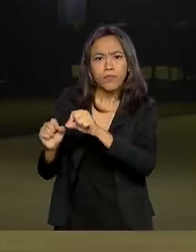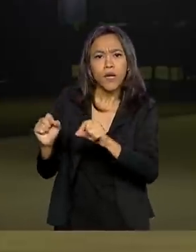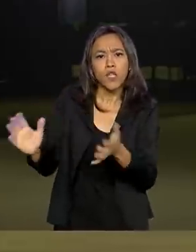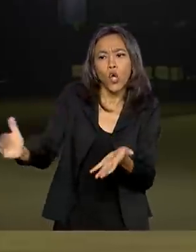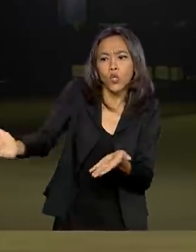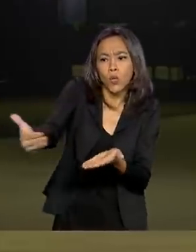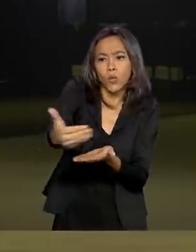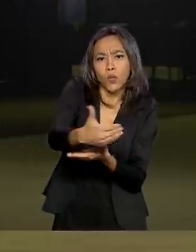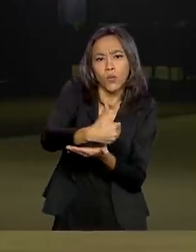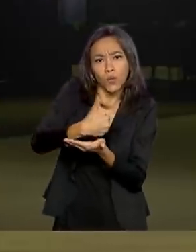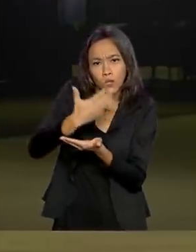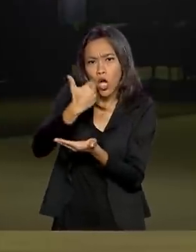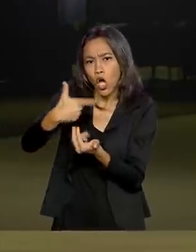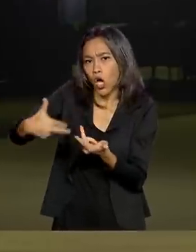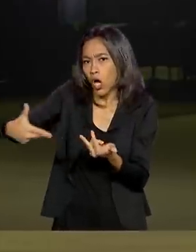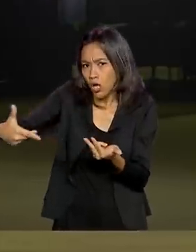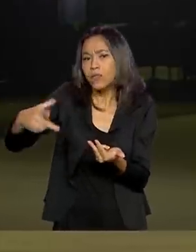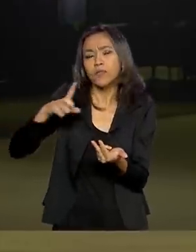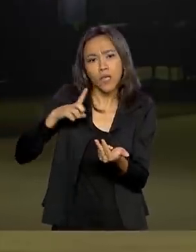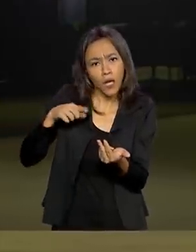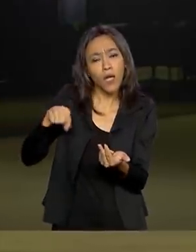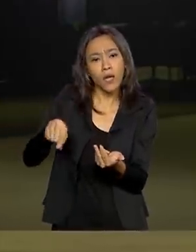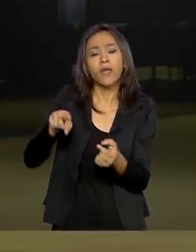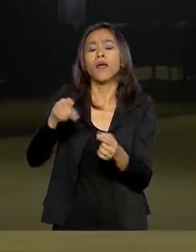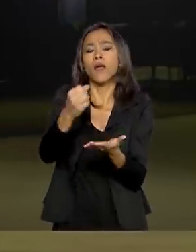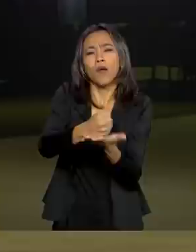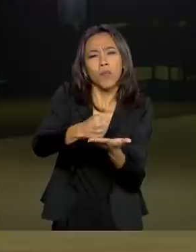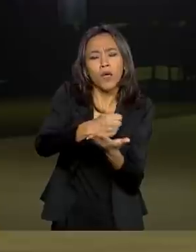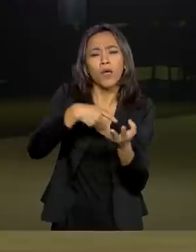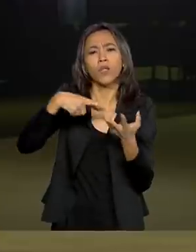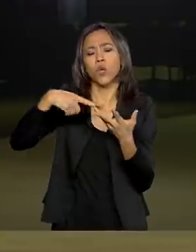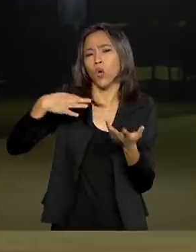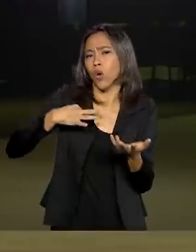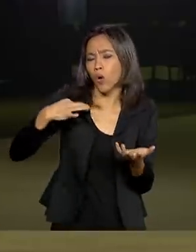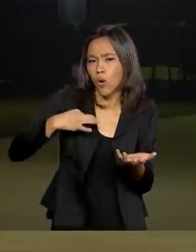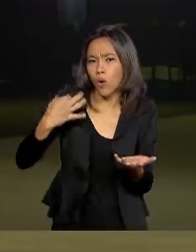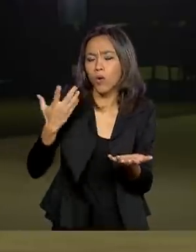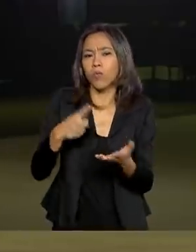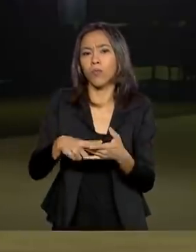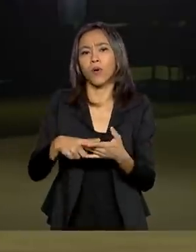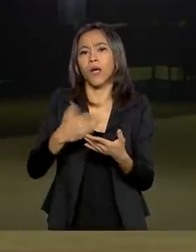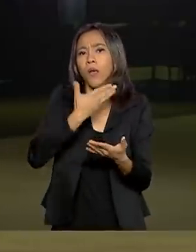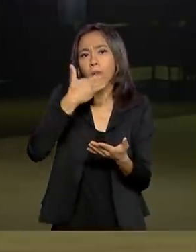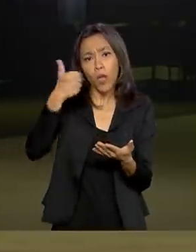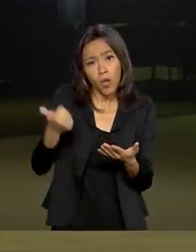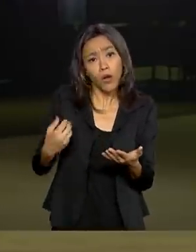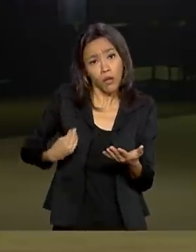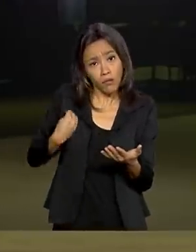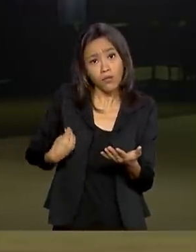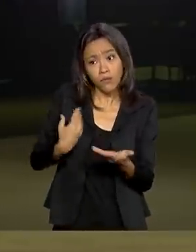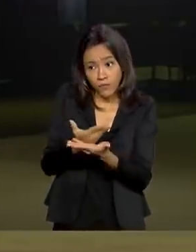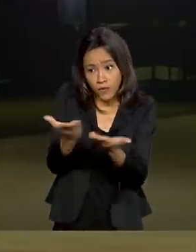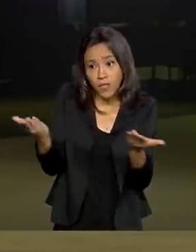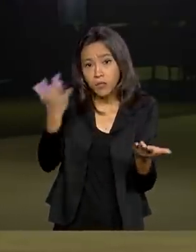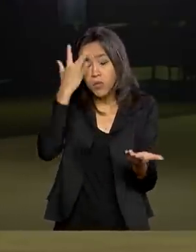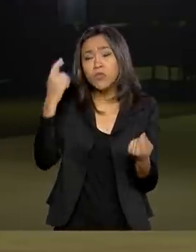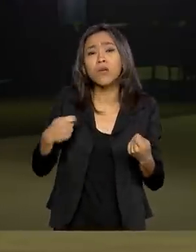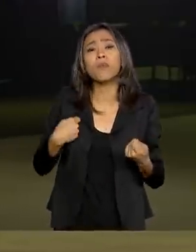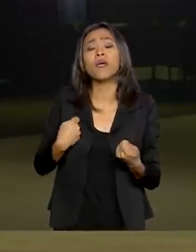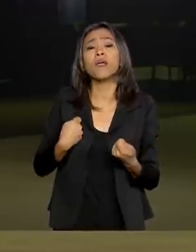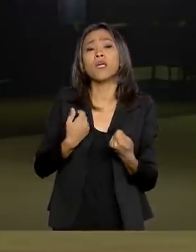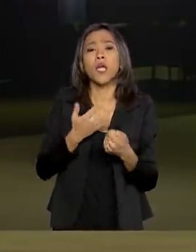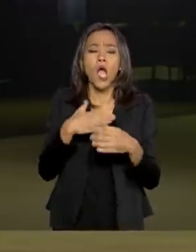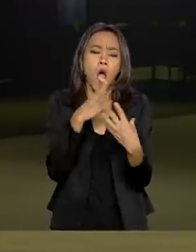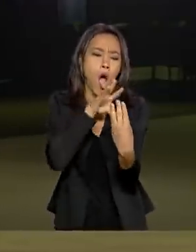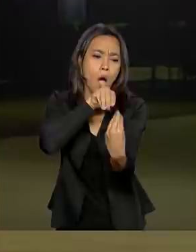Às vezes, além de higienes alimentícios, medicamentos, roupa, né, melhoria da condição das pessoas, precisa também levar uma palavra, né.